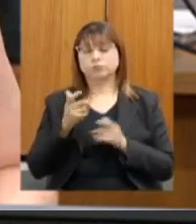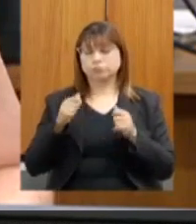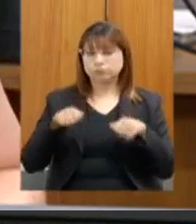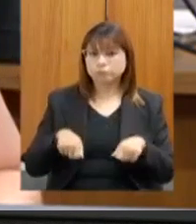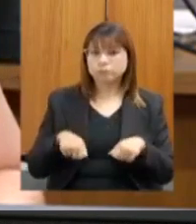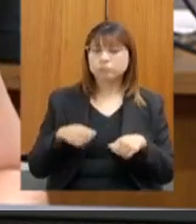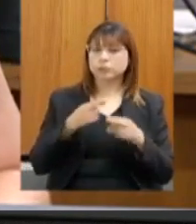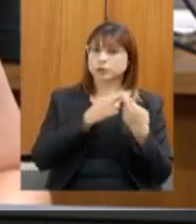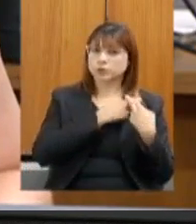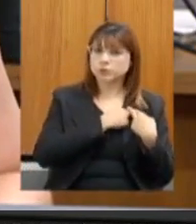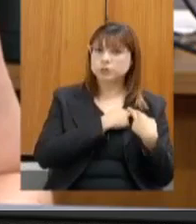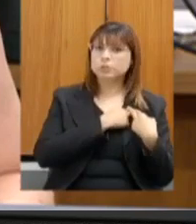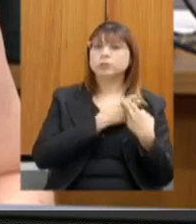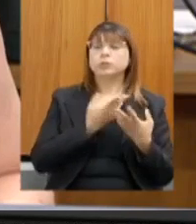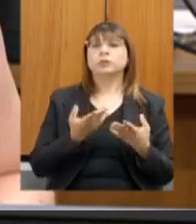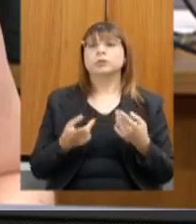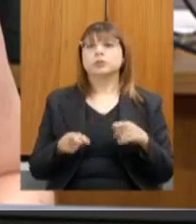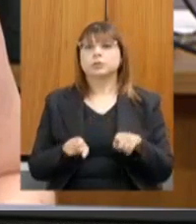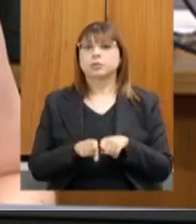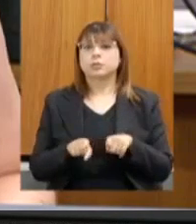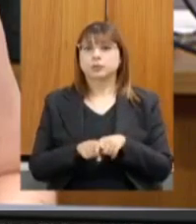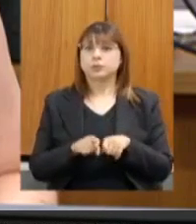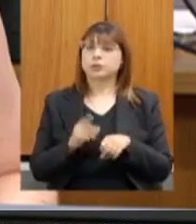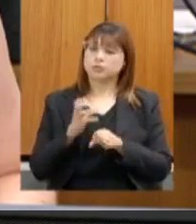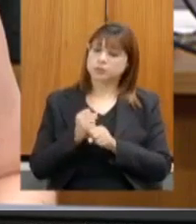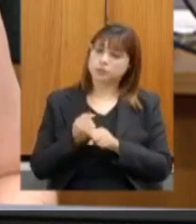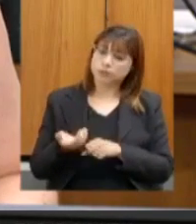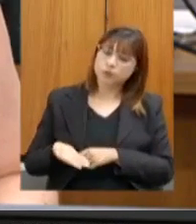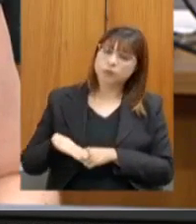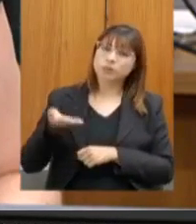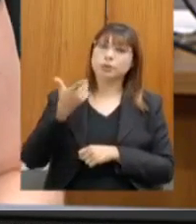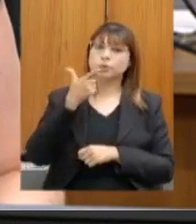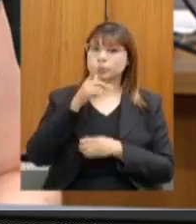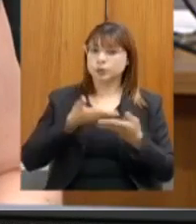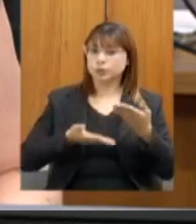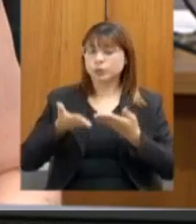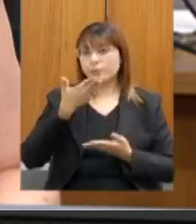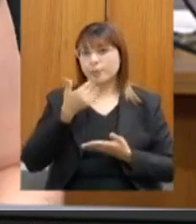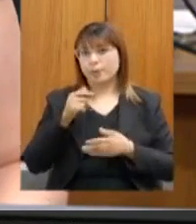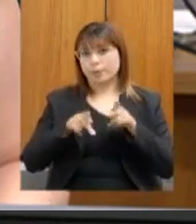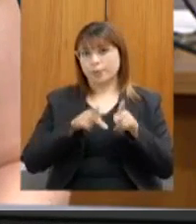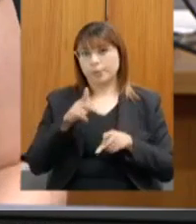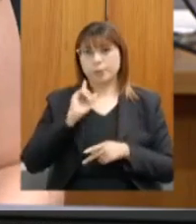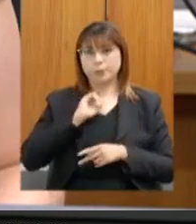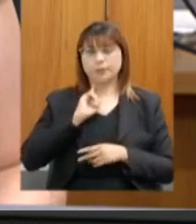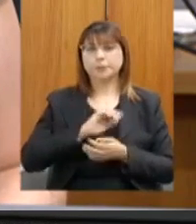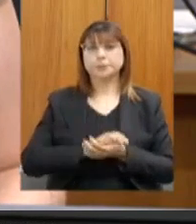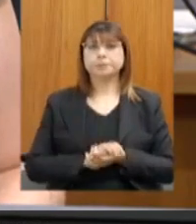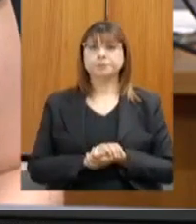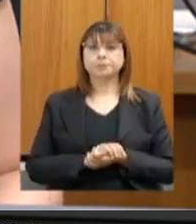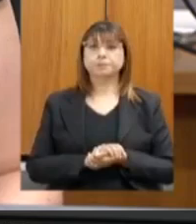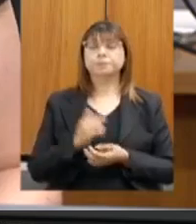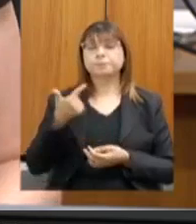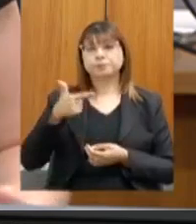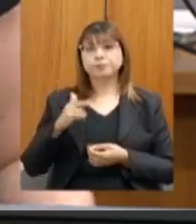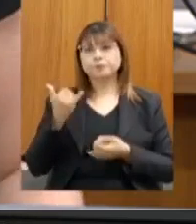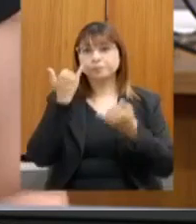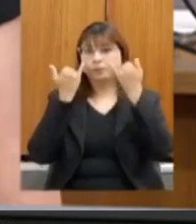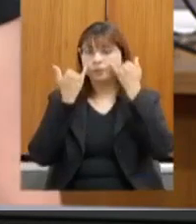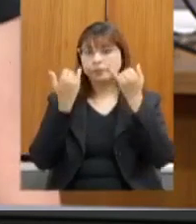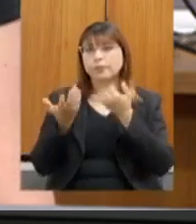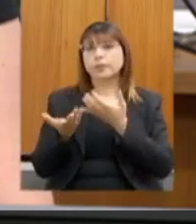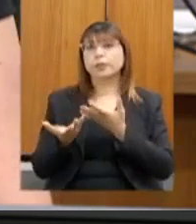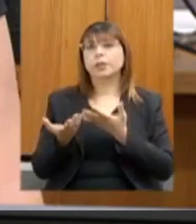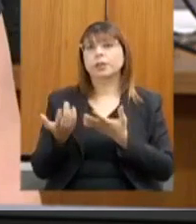busca a maior produtividade para poder atender melhor aos cidadãos mineiros. Um outro dado importante também da